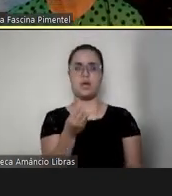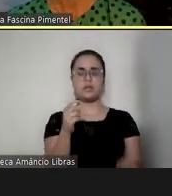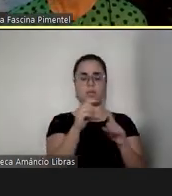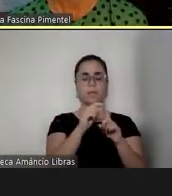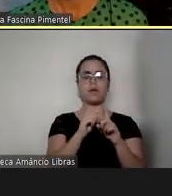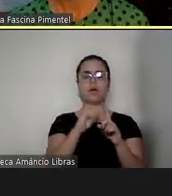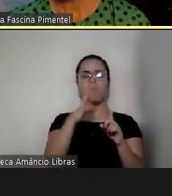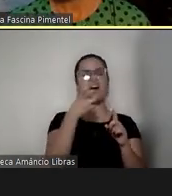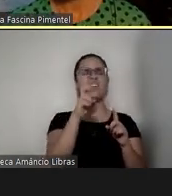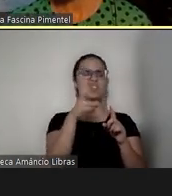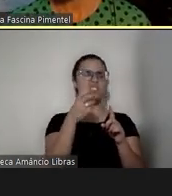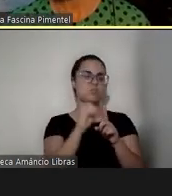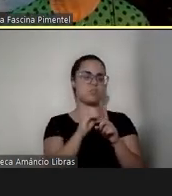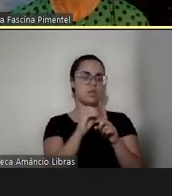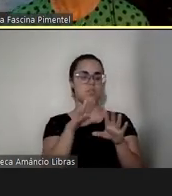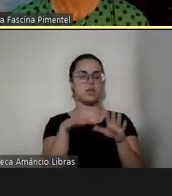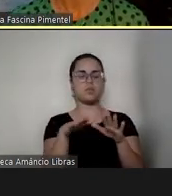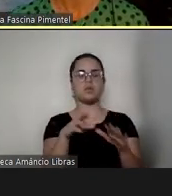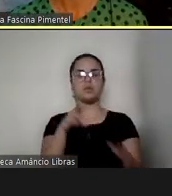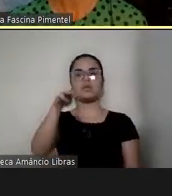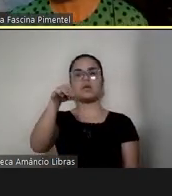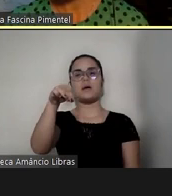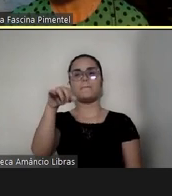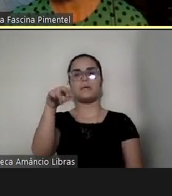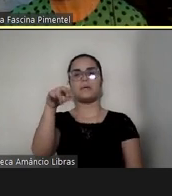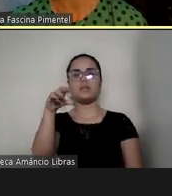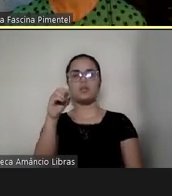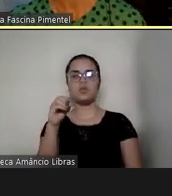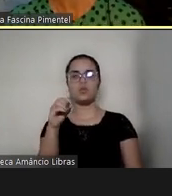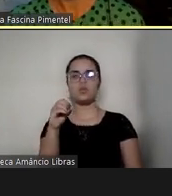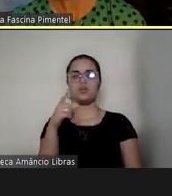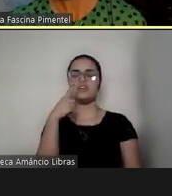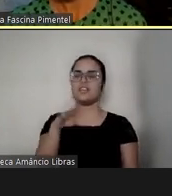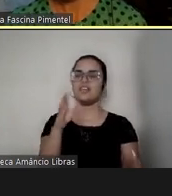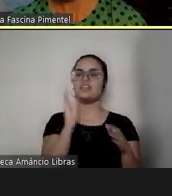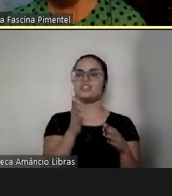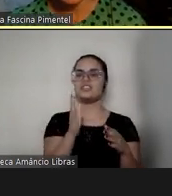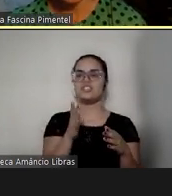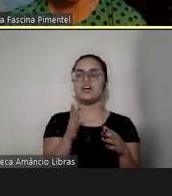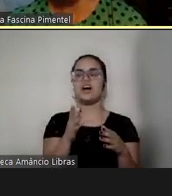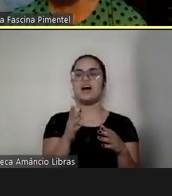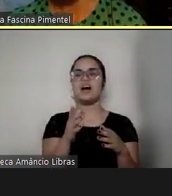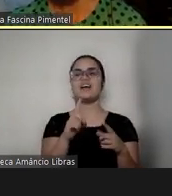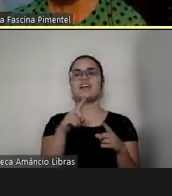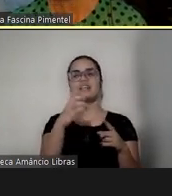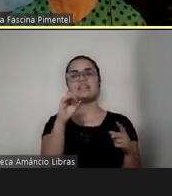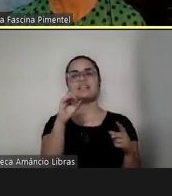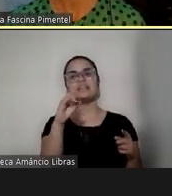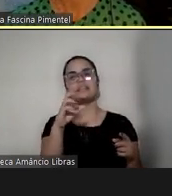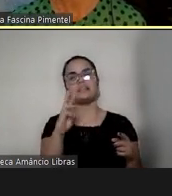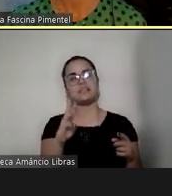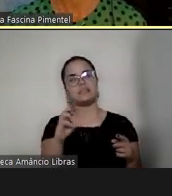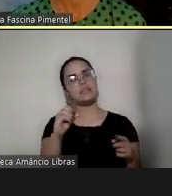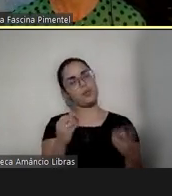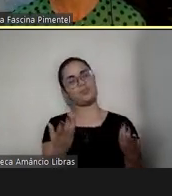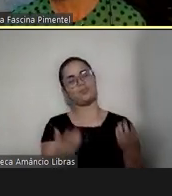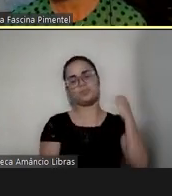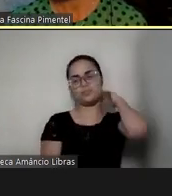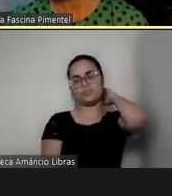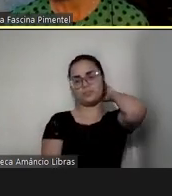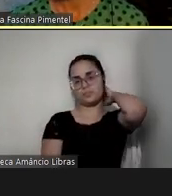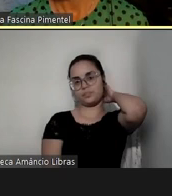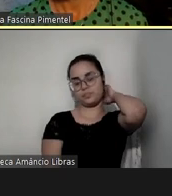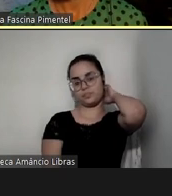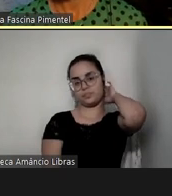exame, que é a amniocentese, e o Gabriel foi diagnosticado com síndrome de Dow, né. E